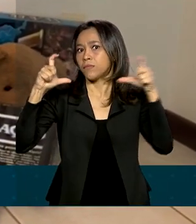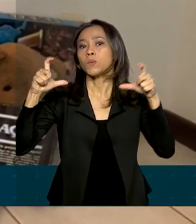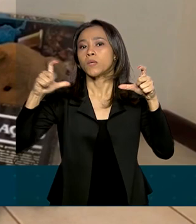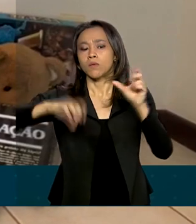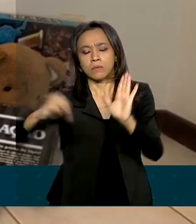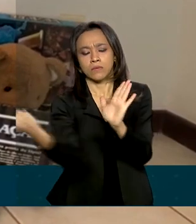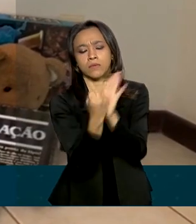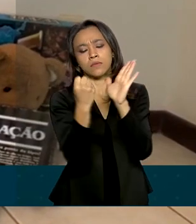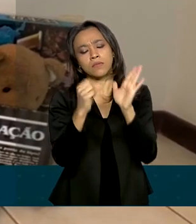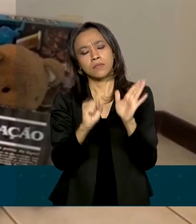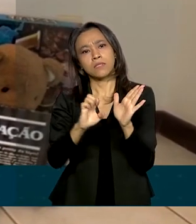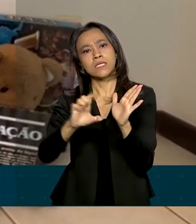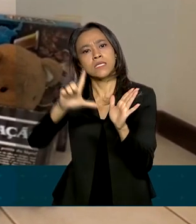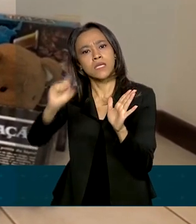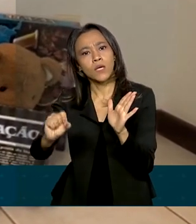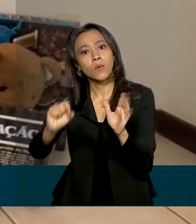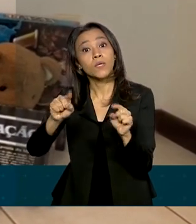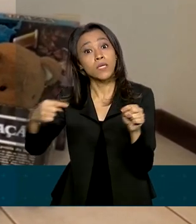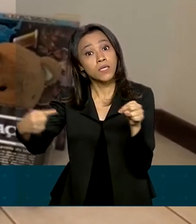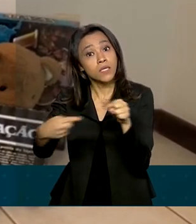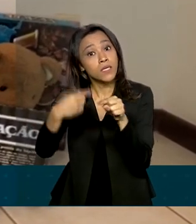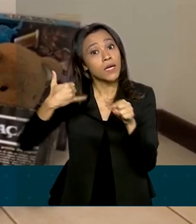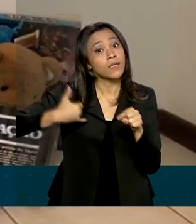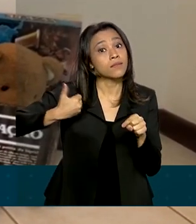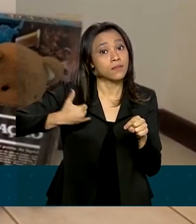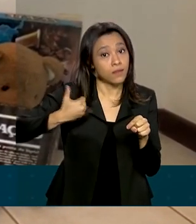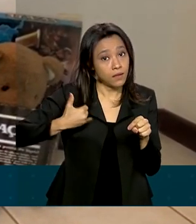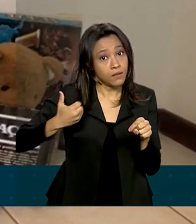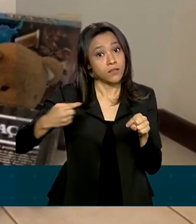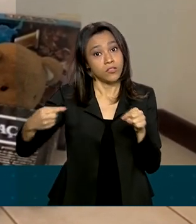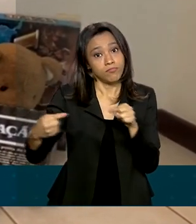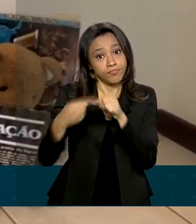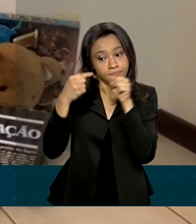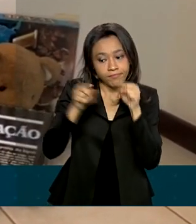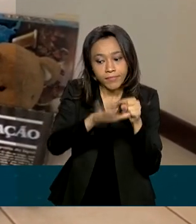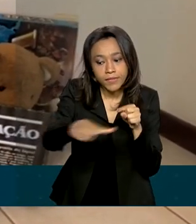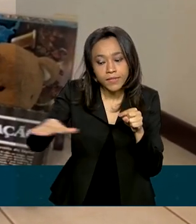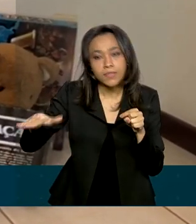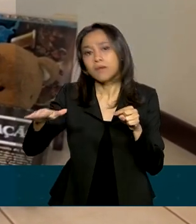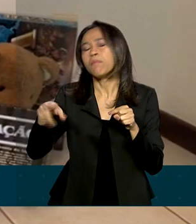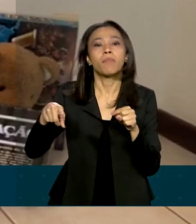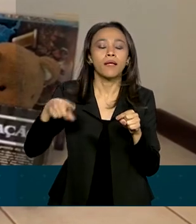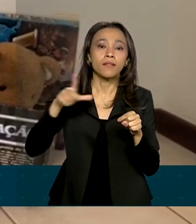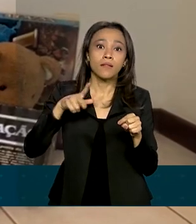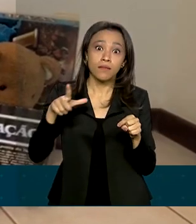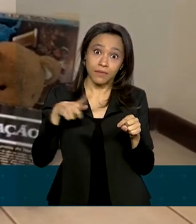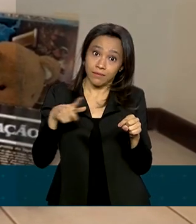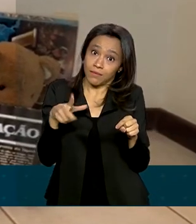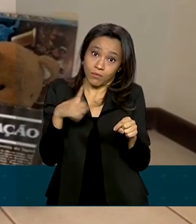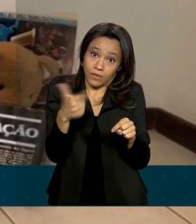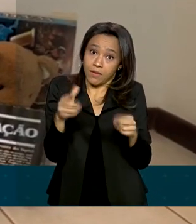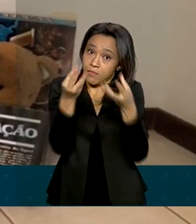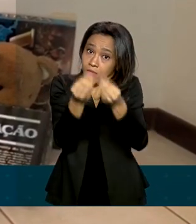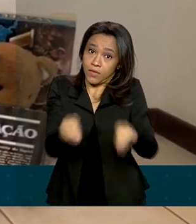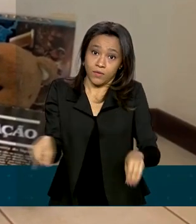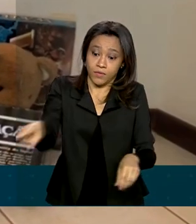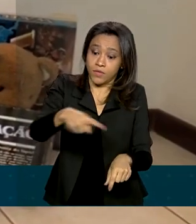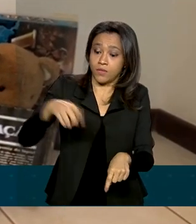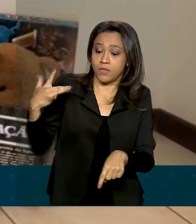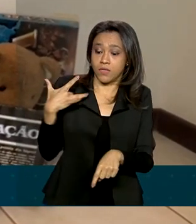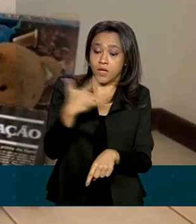certificação e a faixa etária do produto, como forma de não comprometer a saúde e nem o